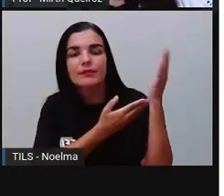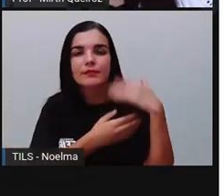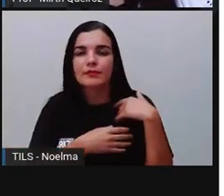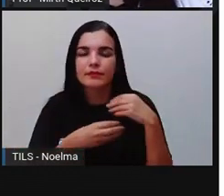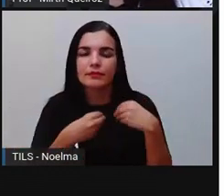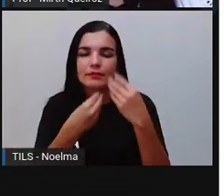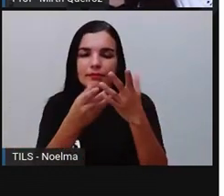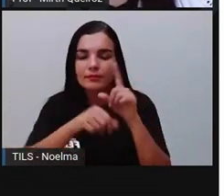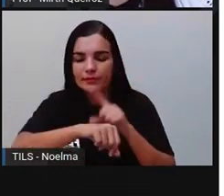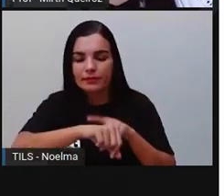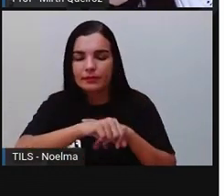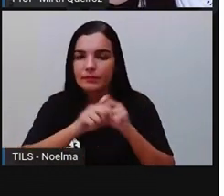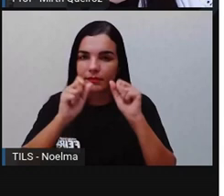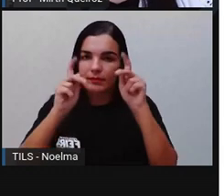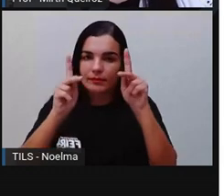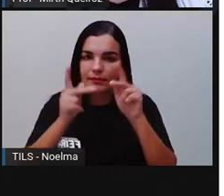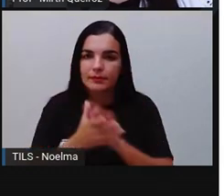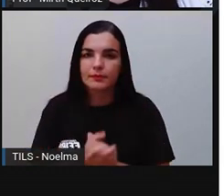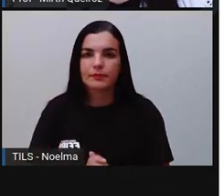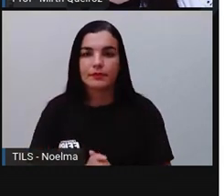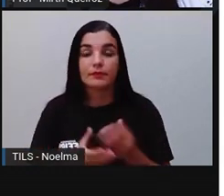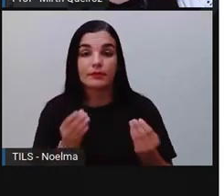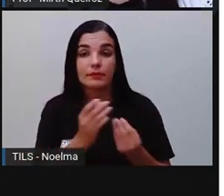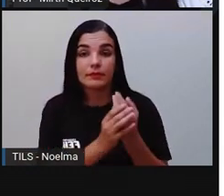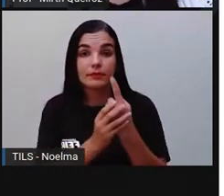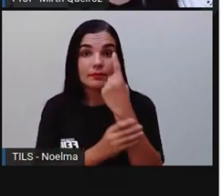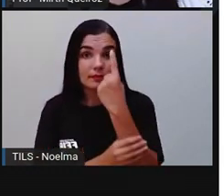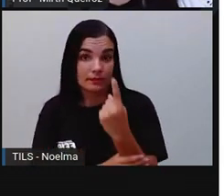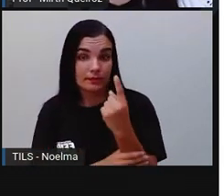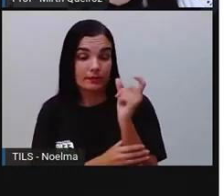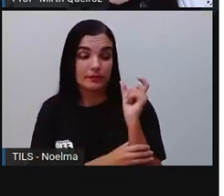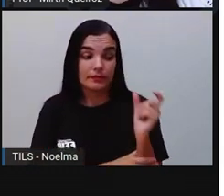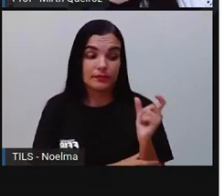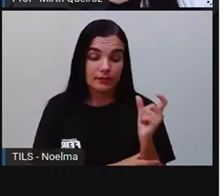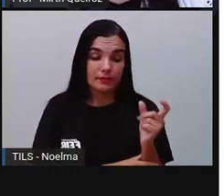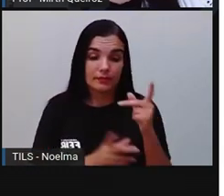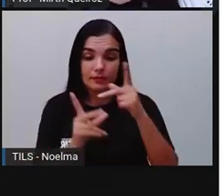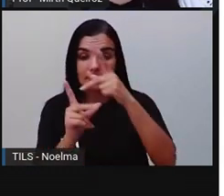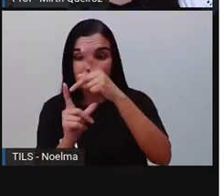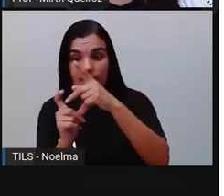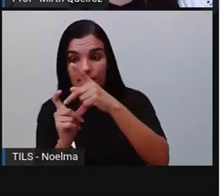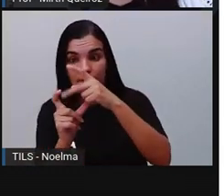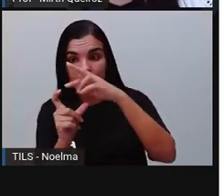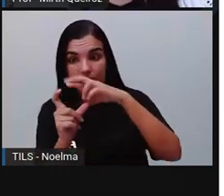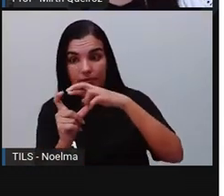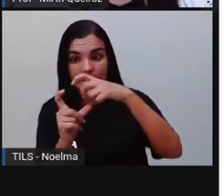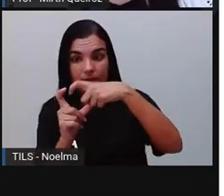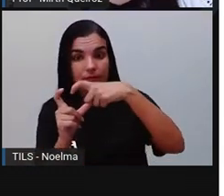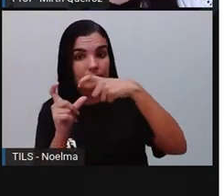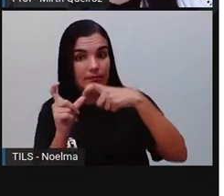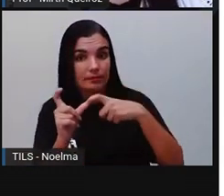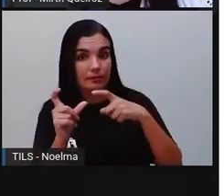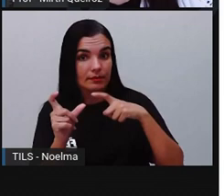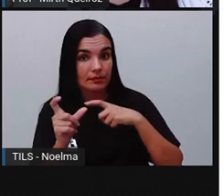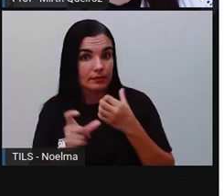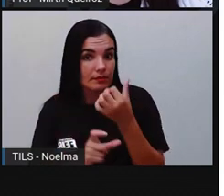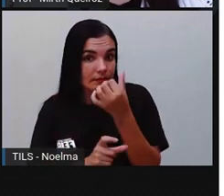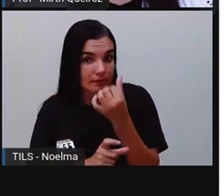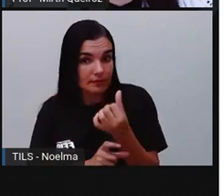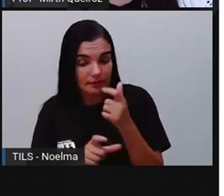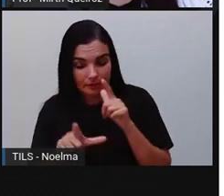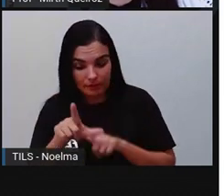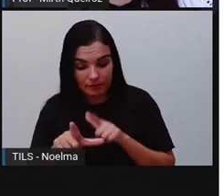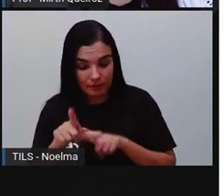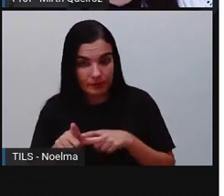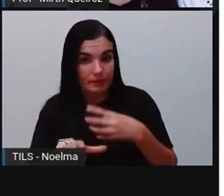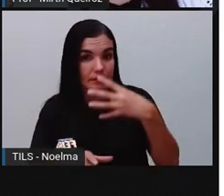vou dar um tempinho para vocês, tá? Descubra uma palavra proparoxítena que tenha seis